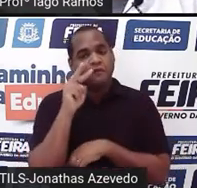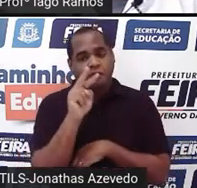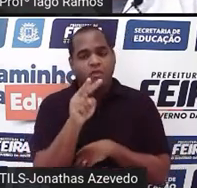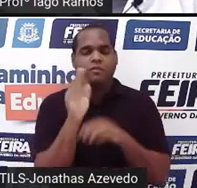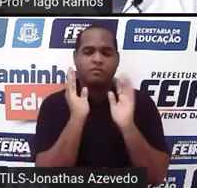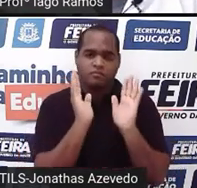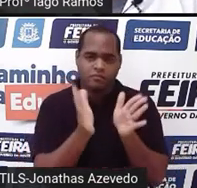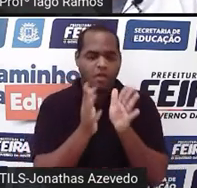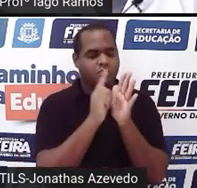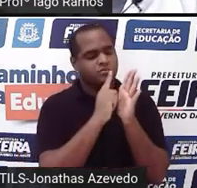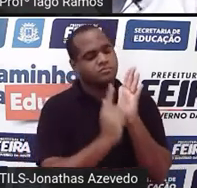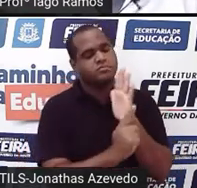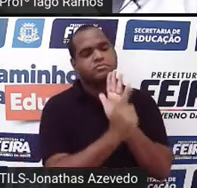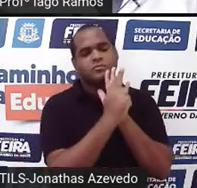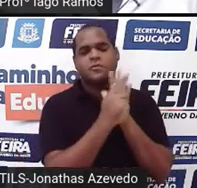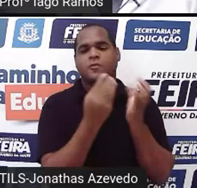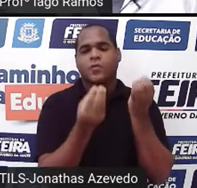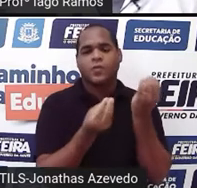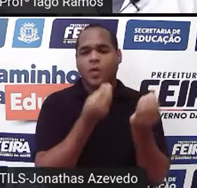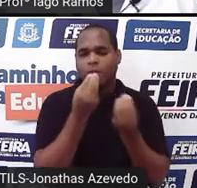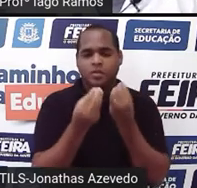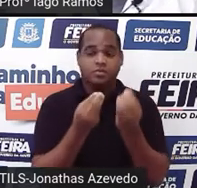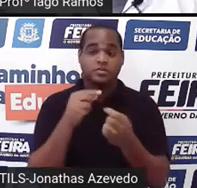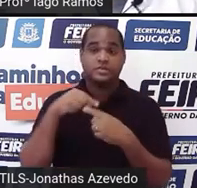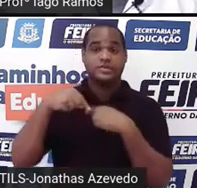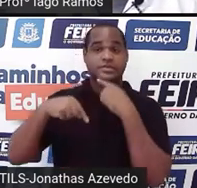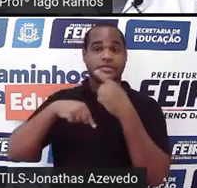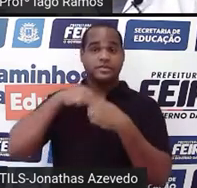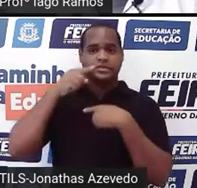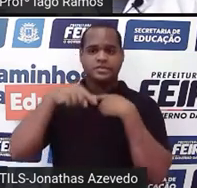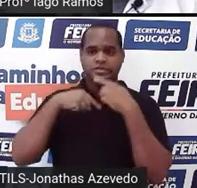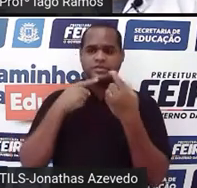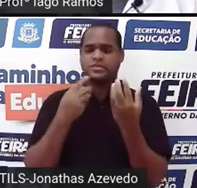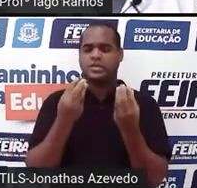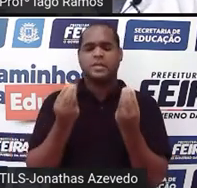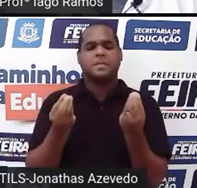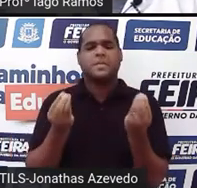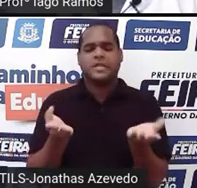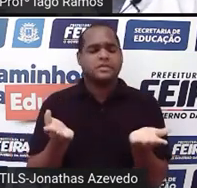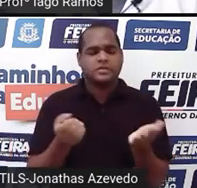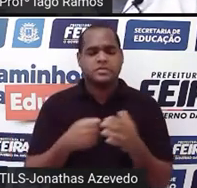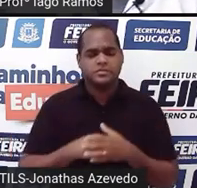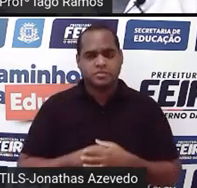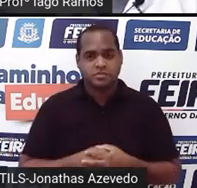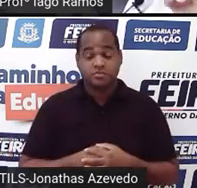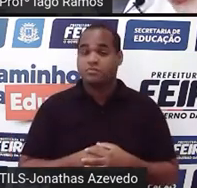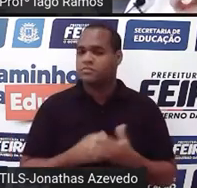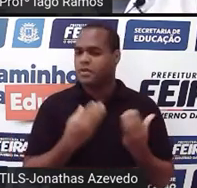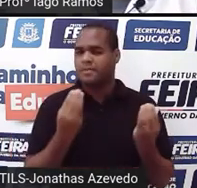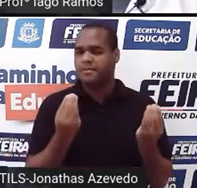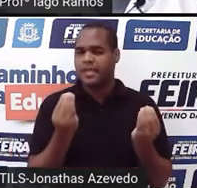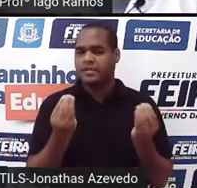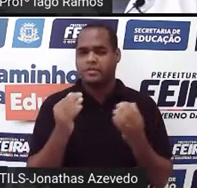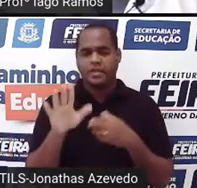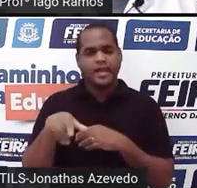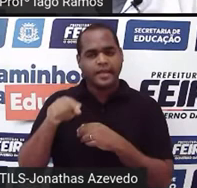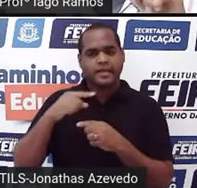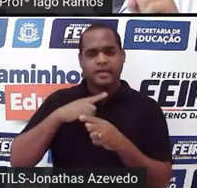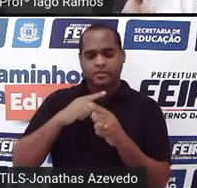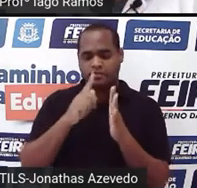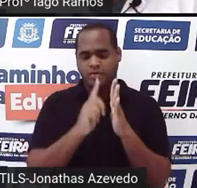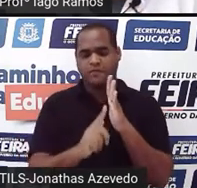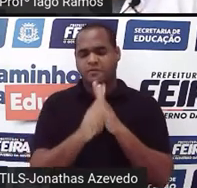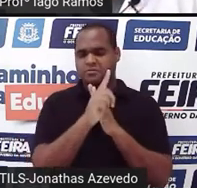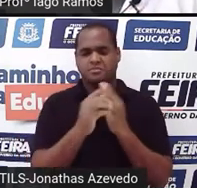gráfico, e aí ficou essa dúvida, mas para que que serve gráfico, né? Para que que servem os gráficos?